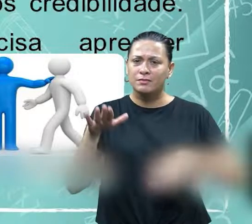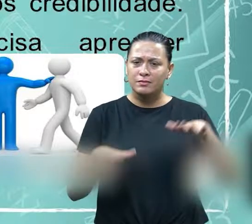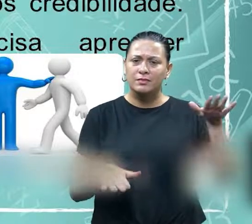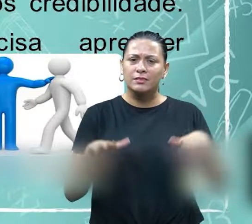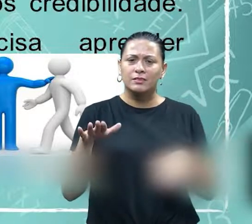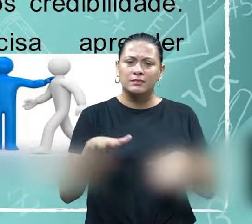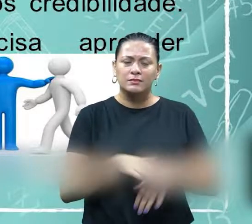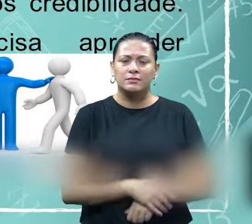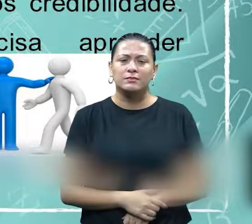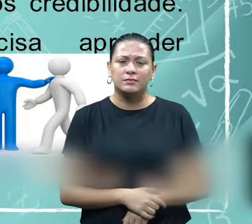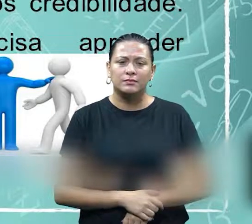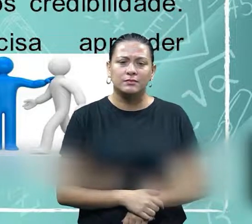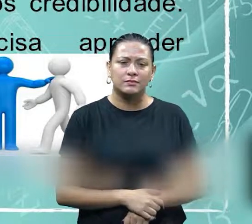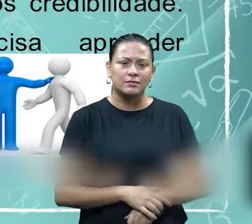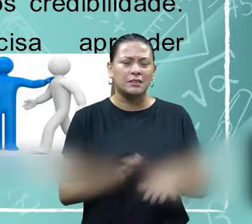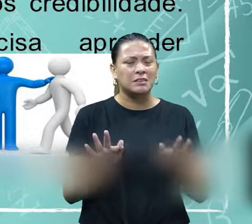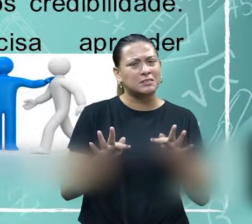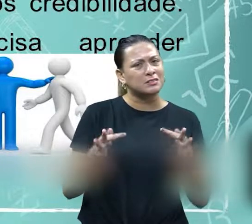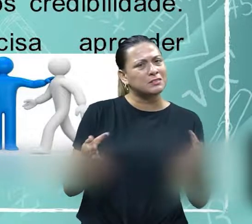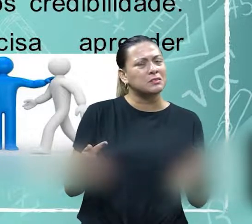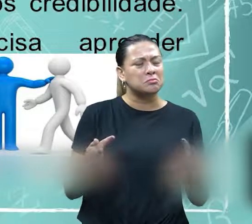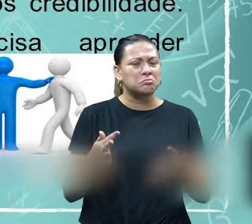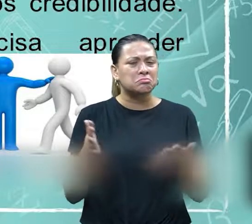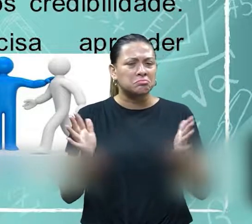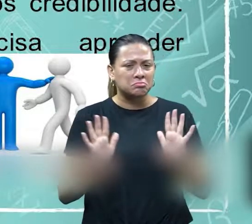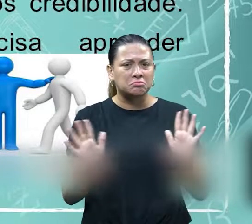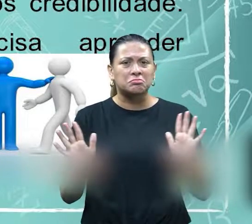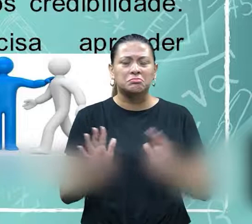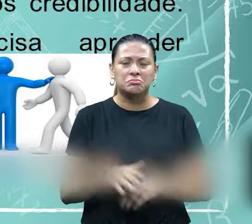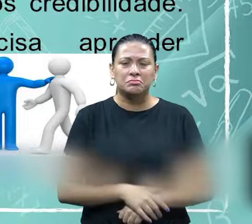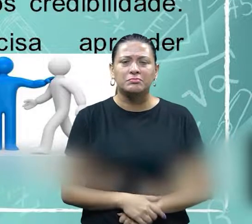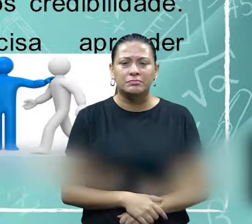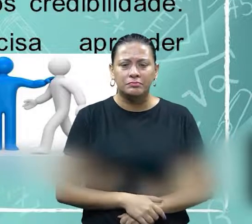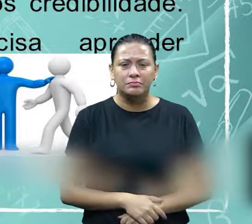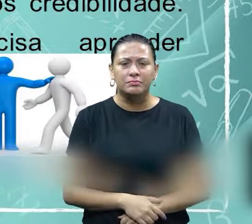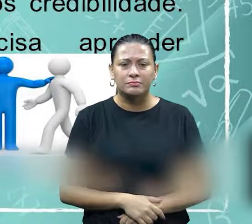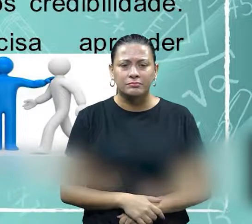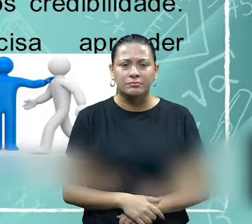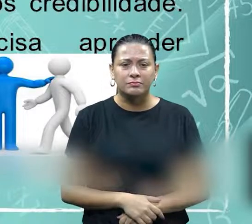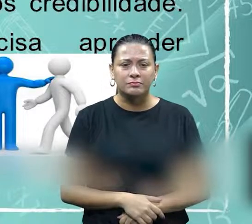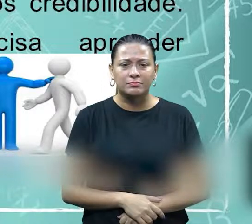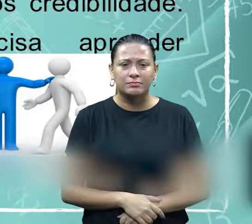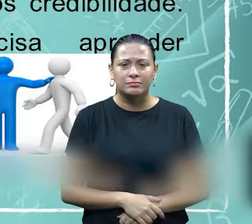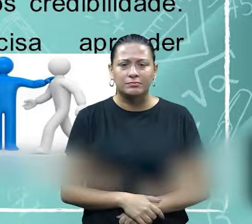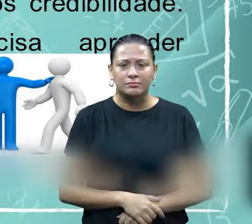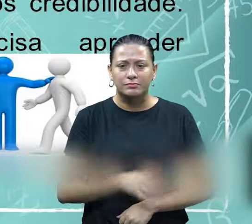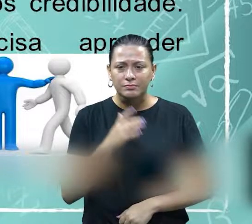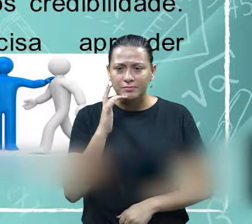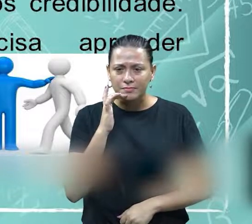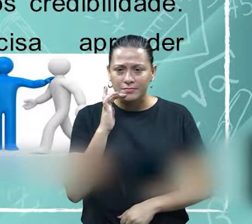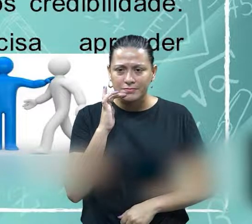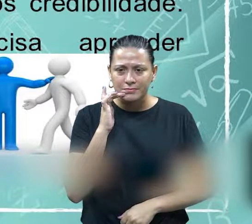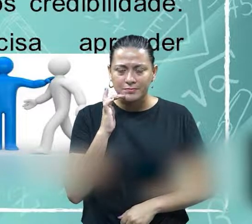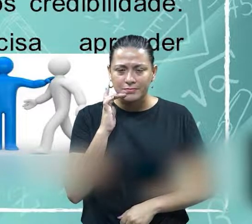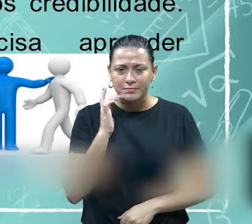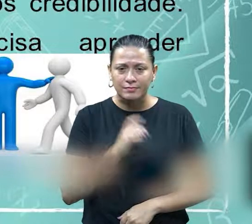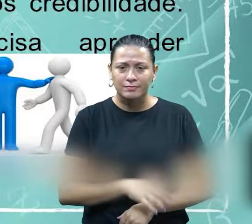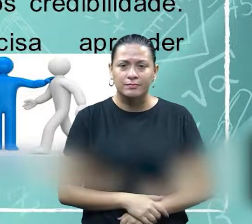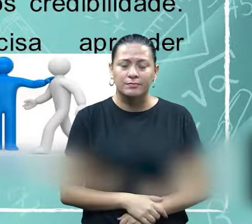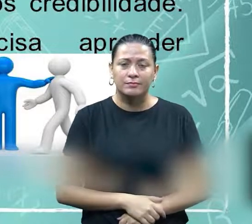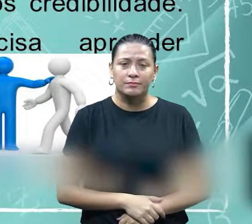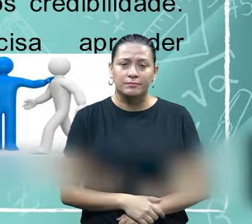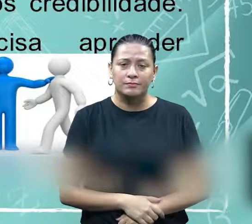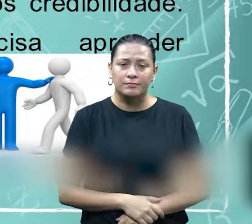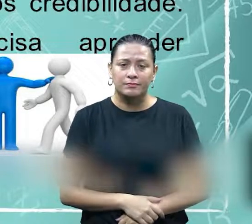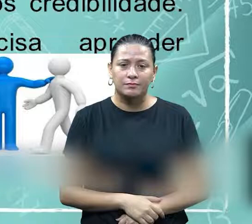negociador, ele é visto, assim, de certa forma, compreendido como um... como se ele fosse